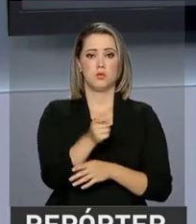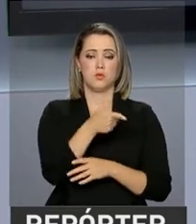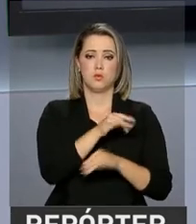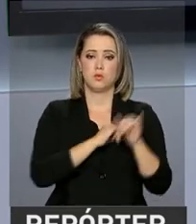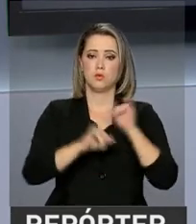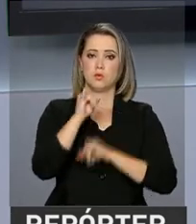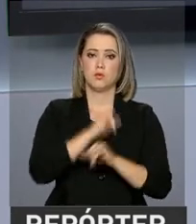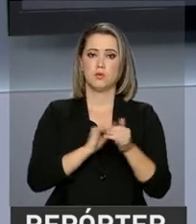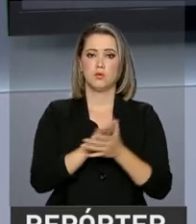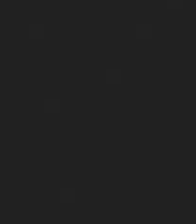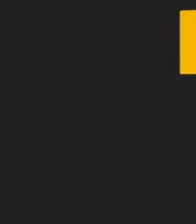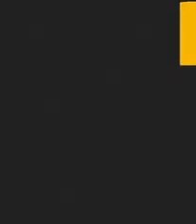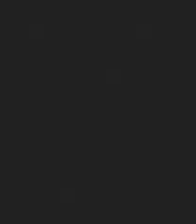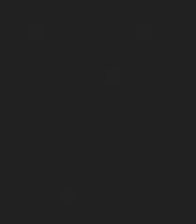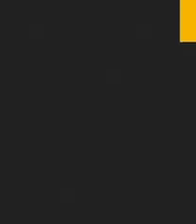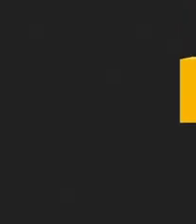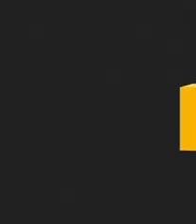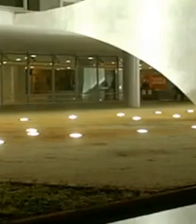outras informações.